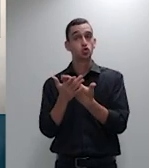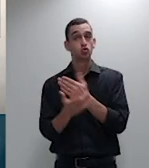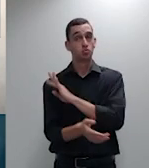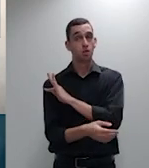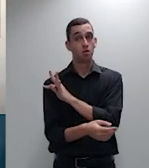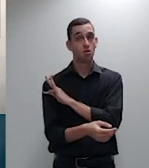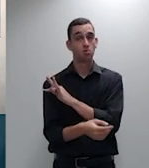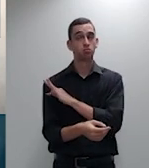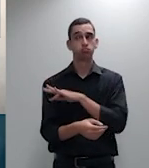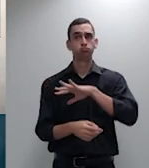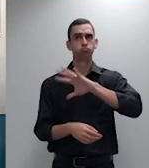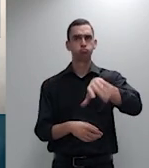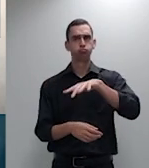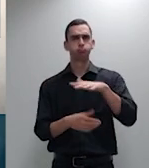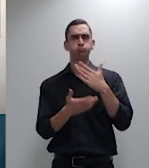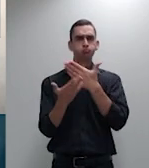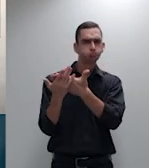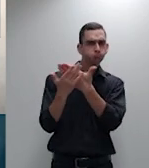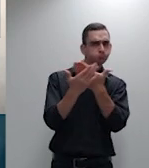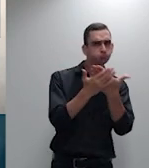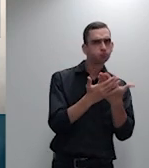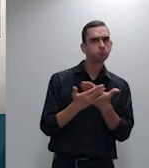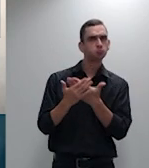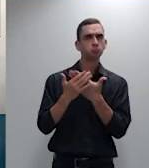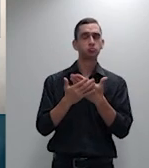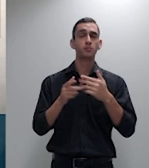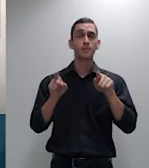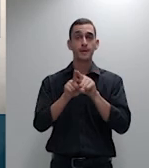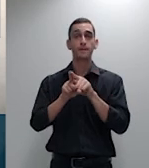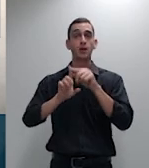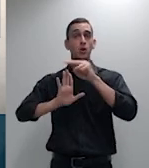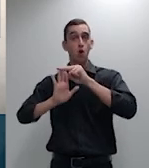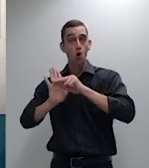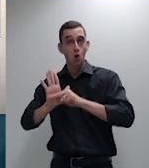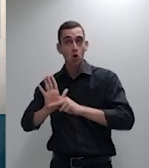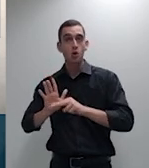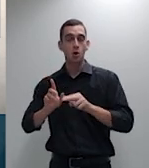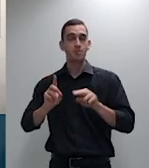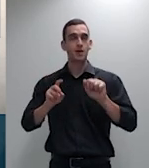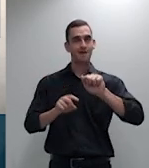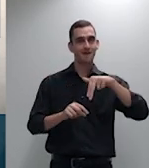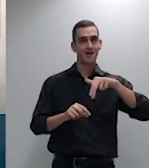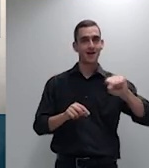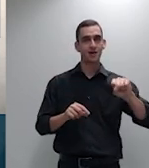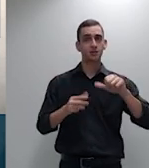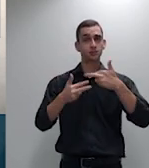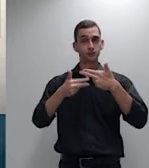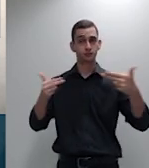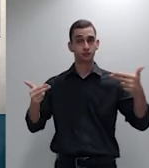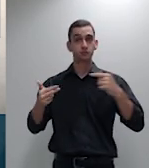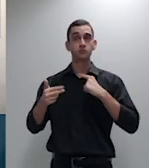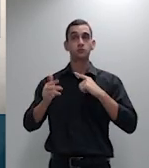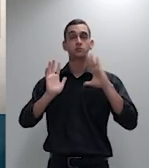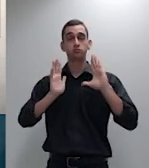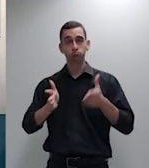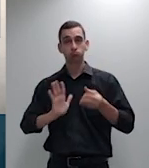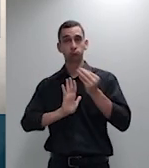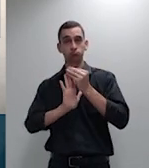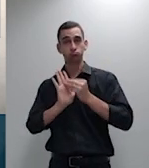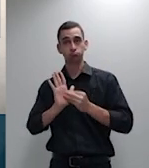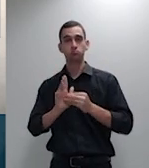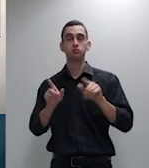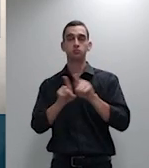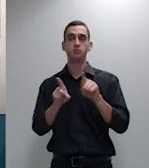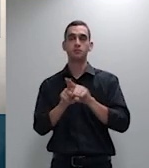observar normas da ANS do Estatuto do Idoso eu só vou mencionar como um exemplo o agravo interno nos embargos de declaração no